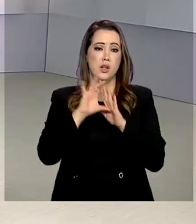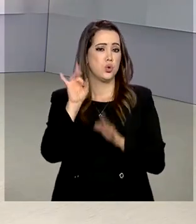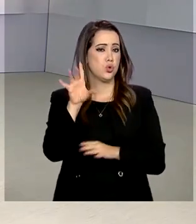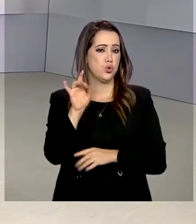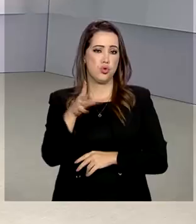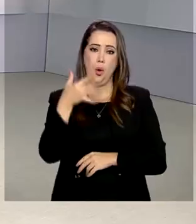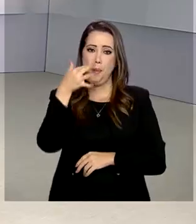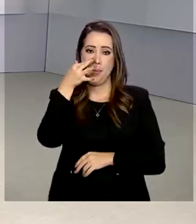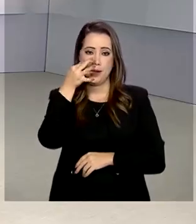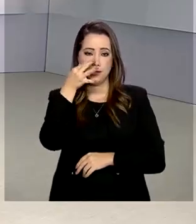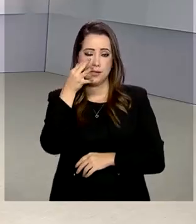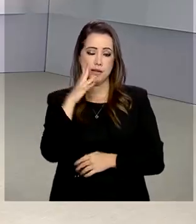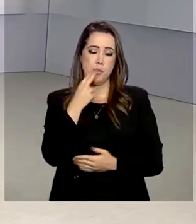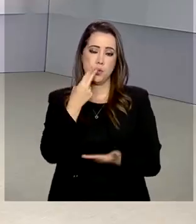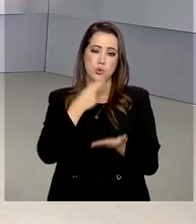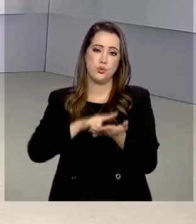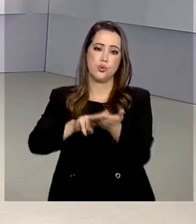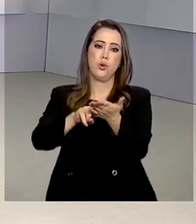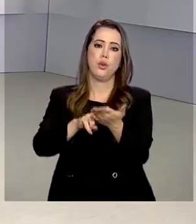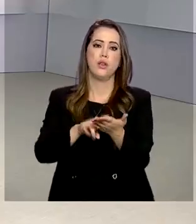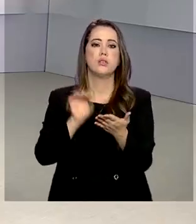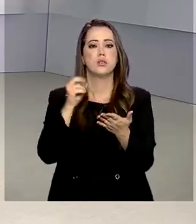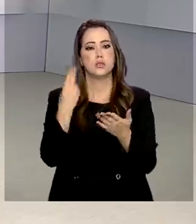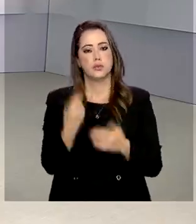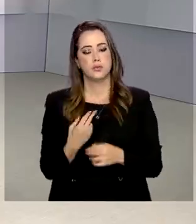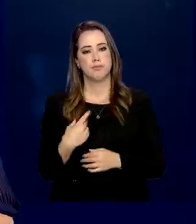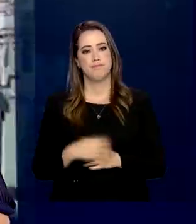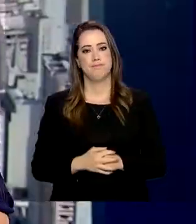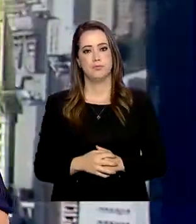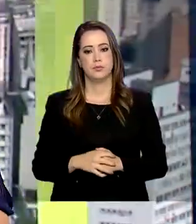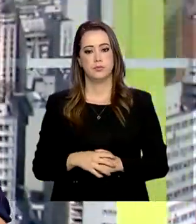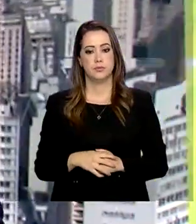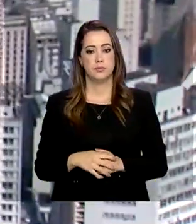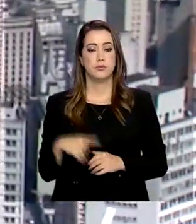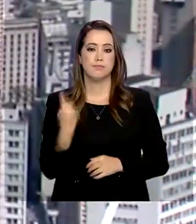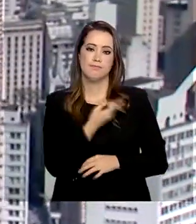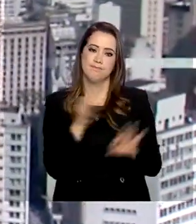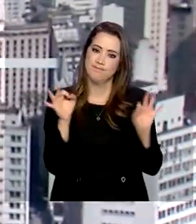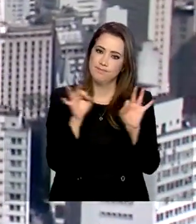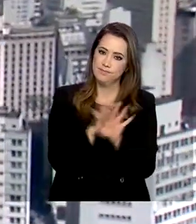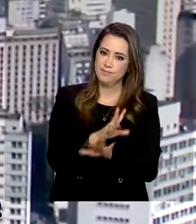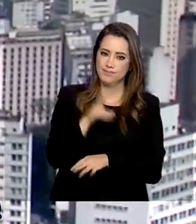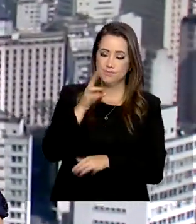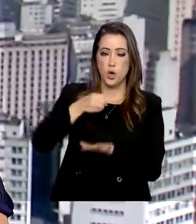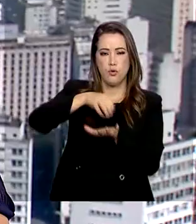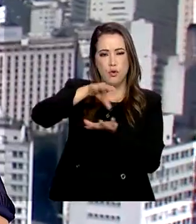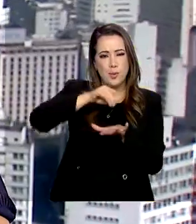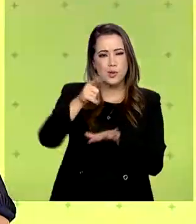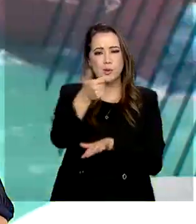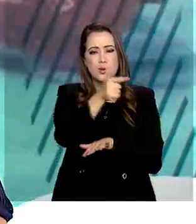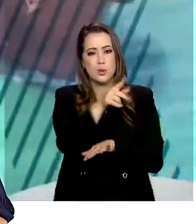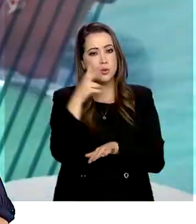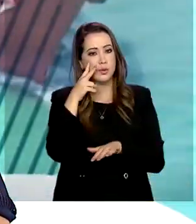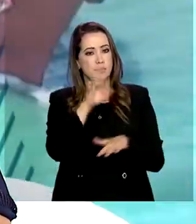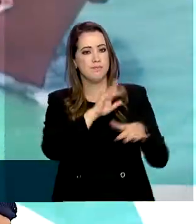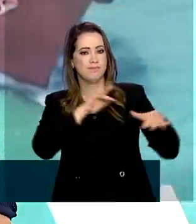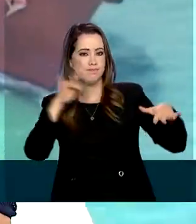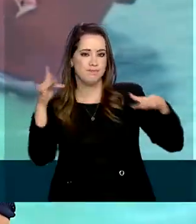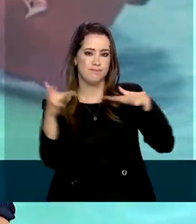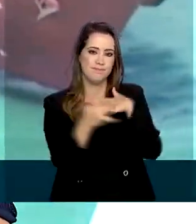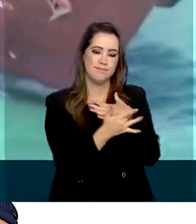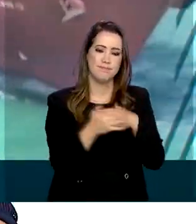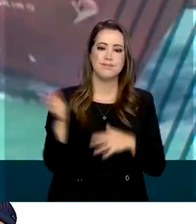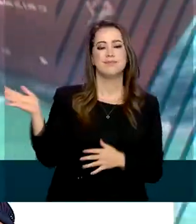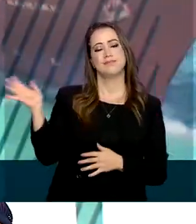acessível apenas presencialmente ou via correios. E nós ficamos por aqui. Outras notícias você acompanha também